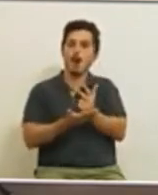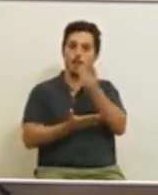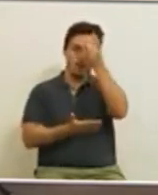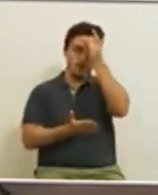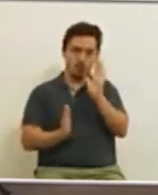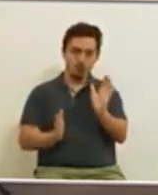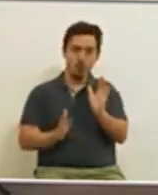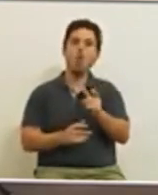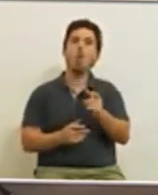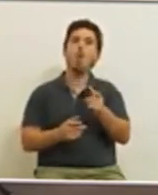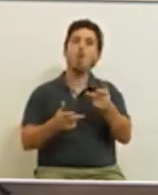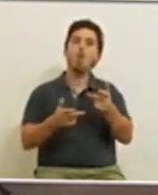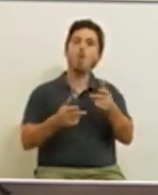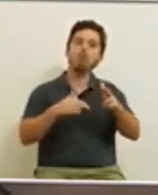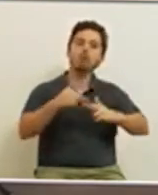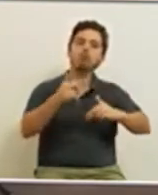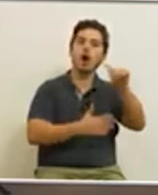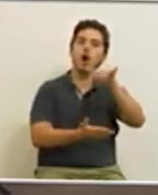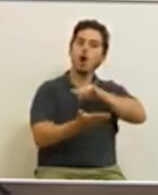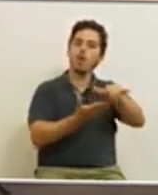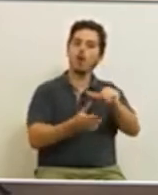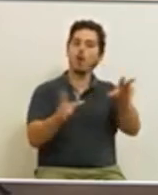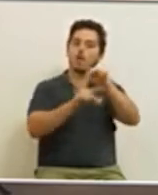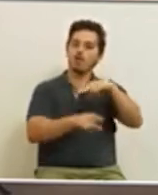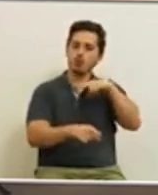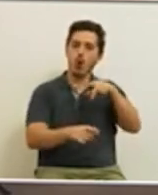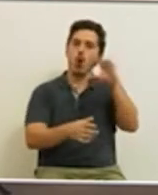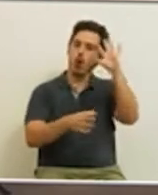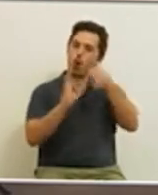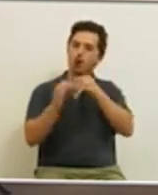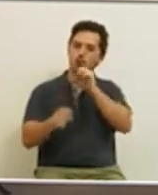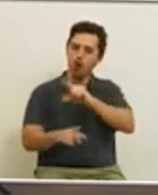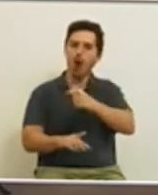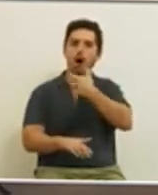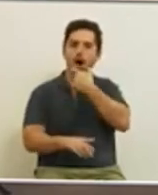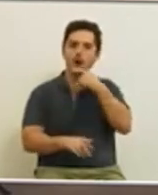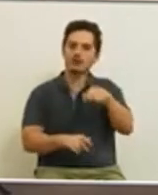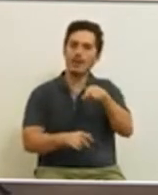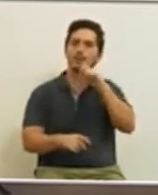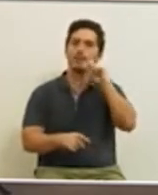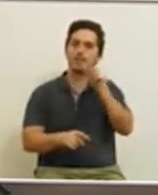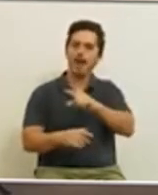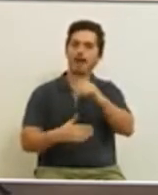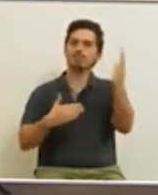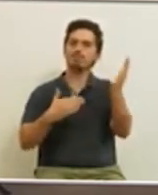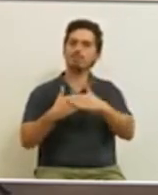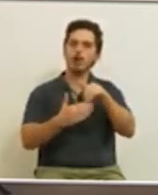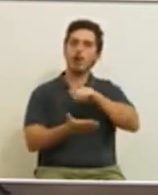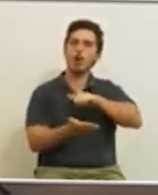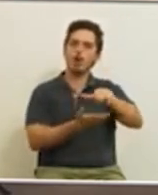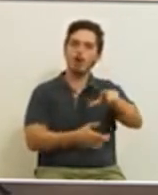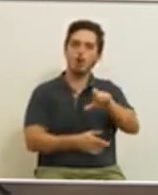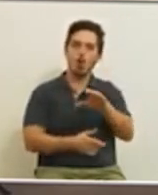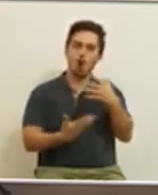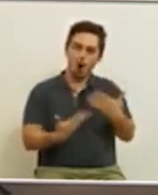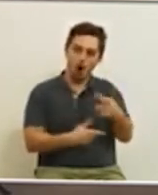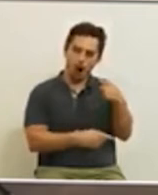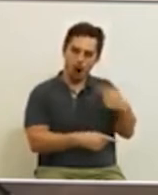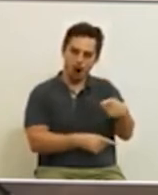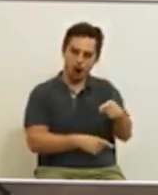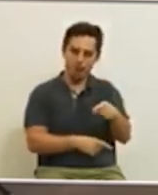construção de um novo aeroporto internacional em Portugal pode fazer sentido caso este viabilize o encerramento do aeroporto Humberto Delgado.